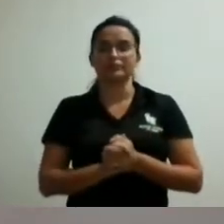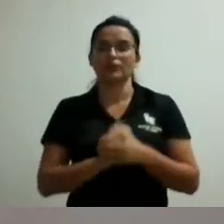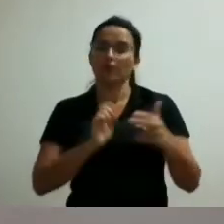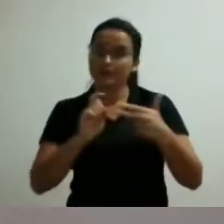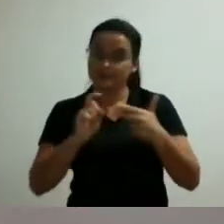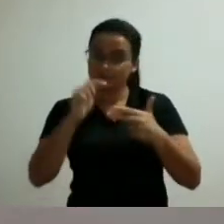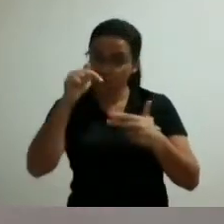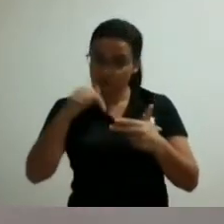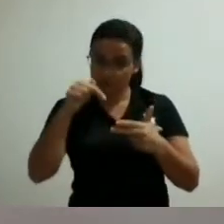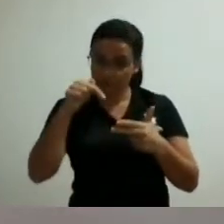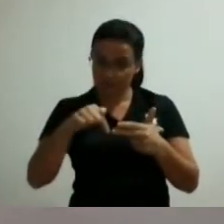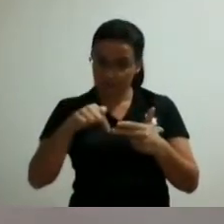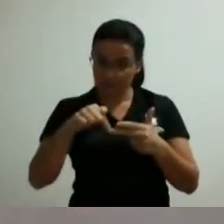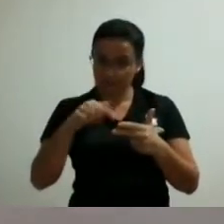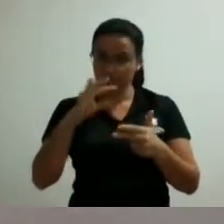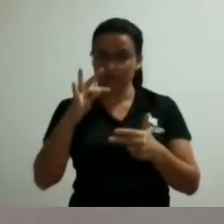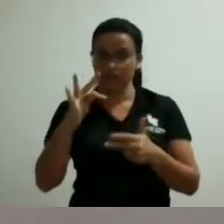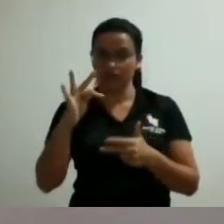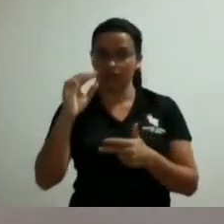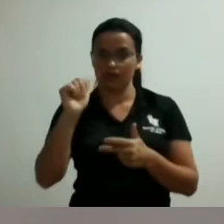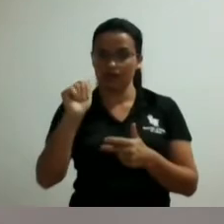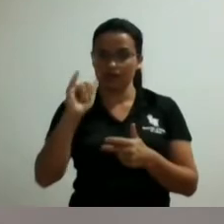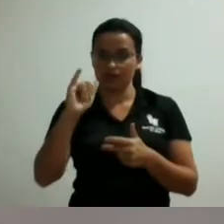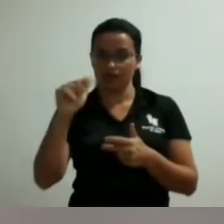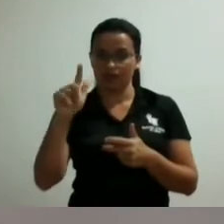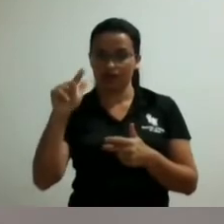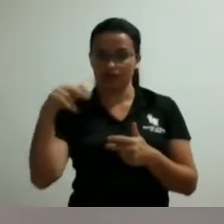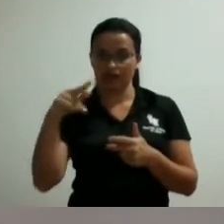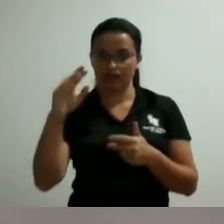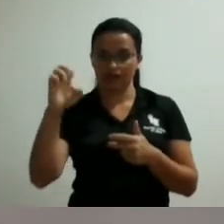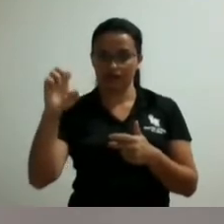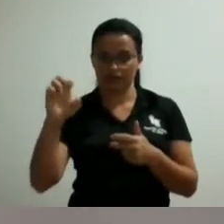para discutir a questão das emendas